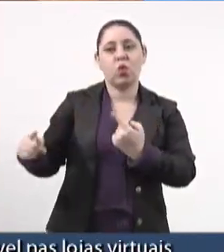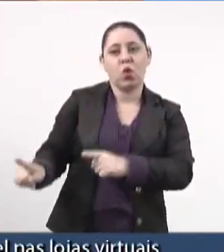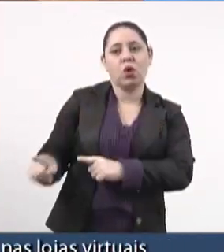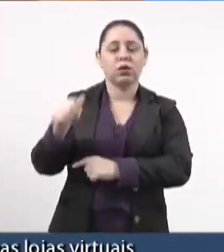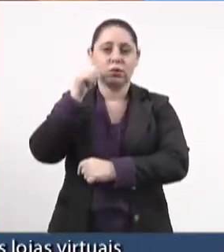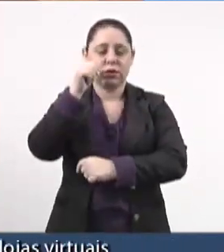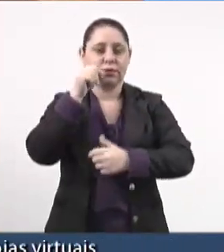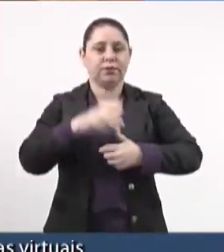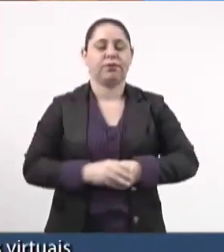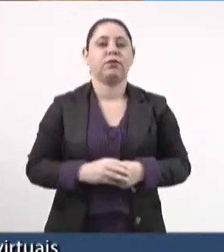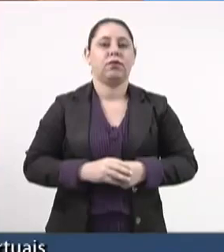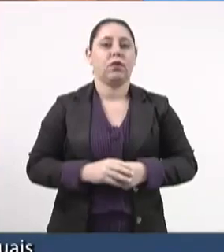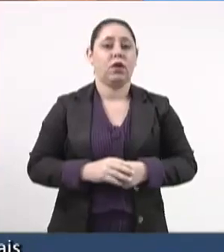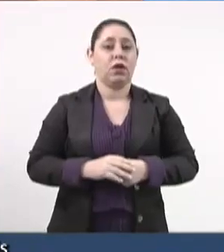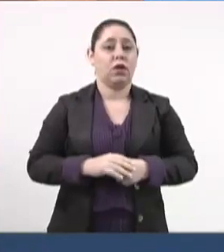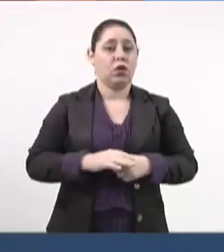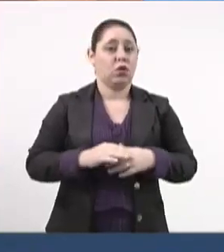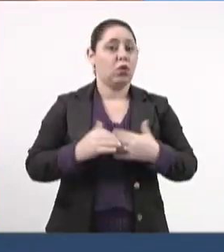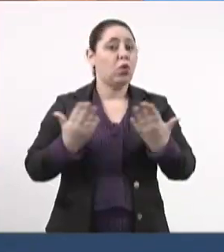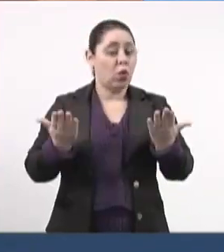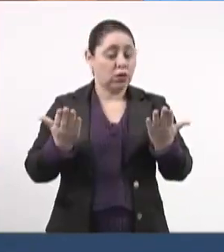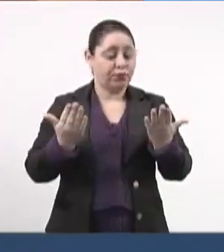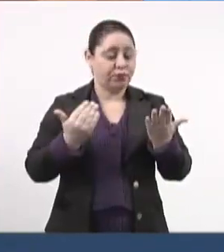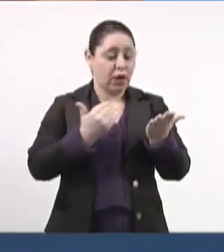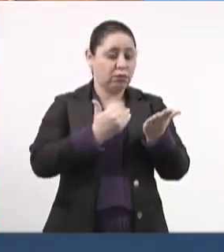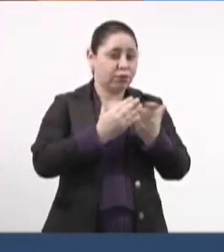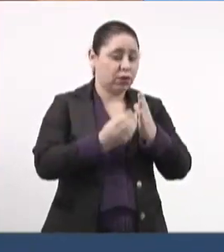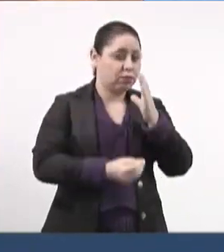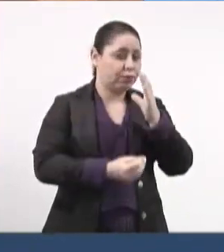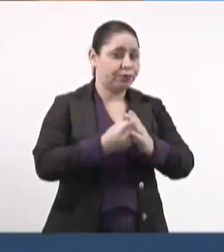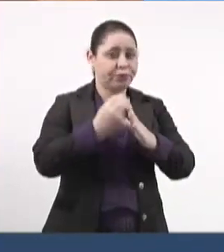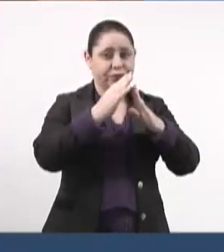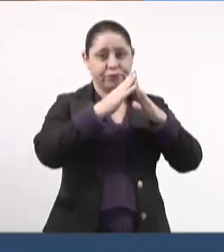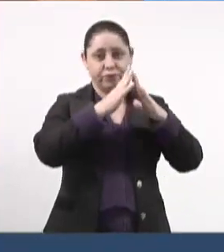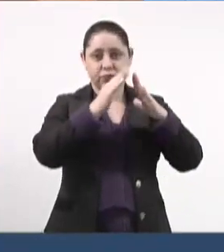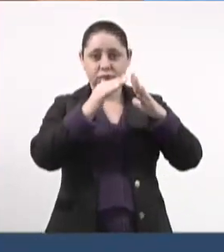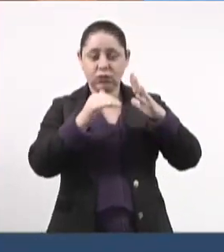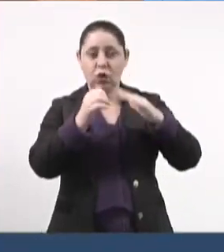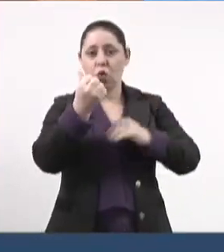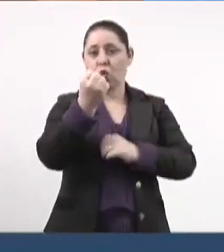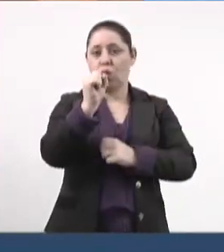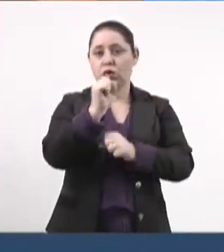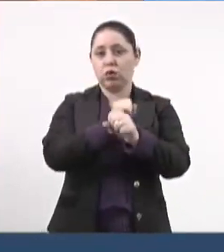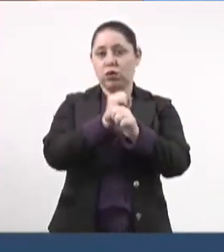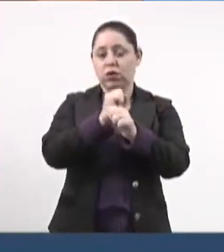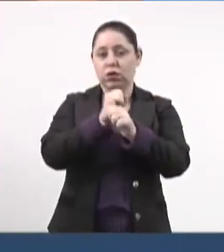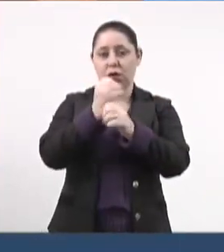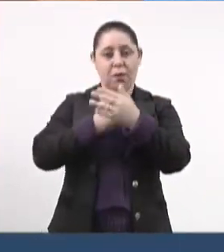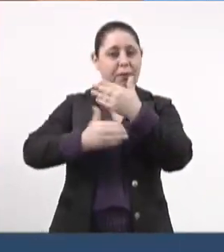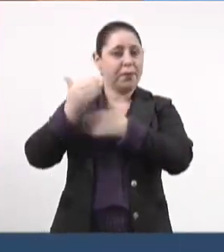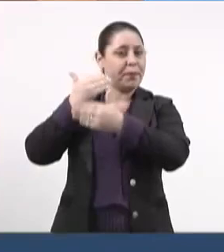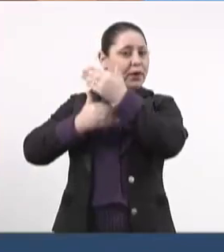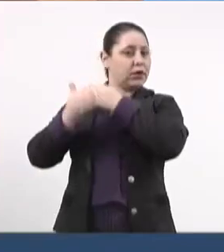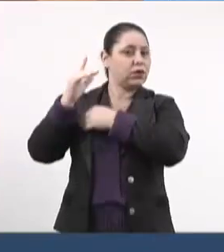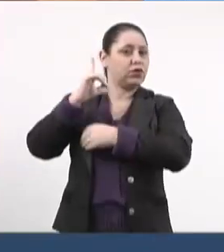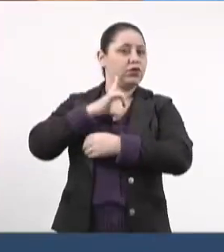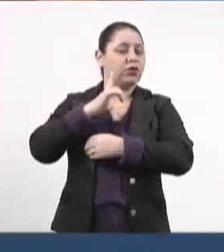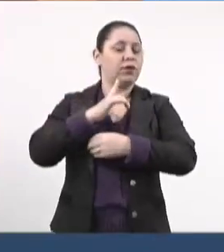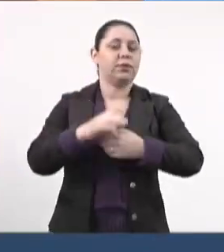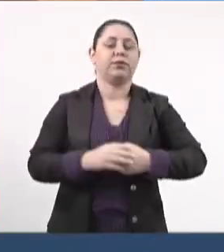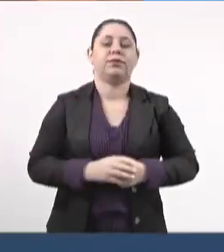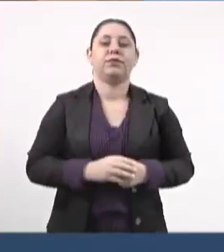desde que foi inaugurada a Casa da Mulher Brasileira, há oito anos atrás, nós